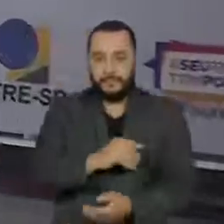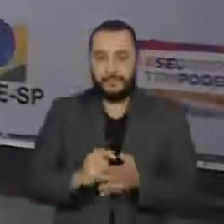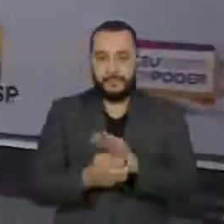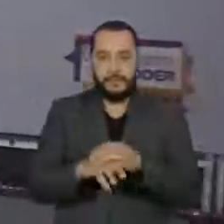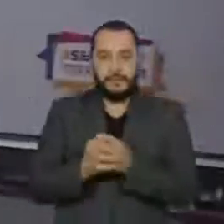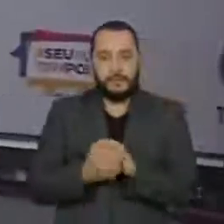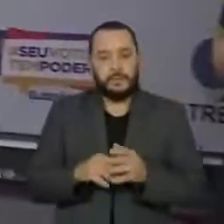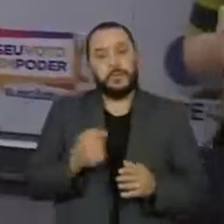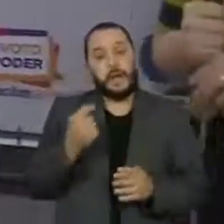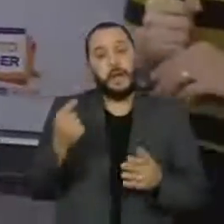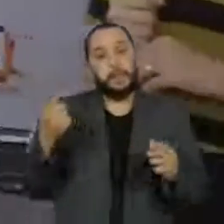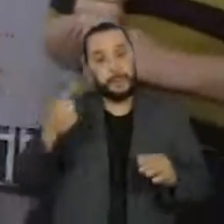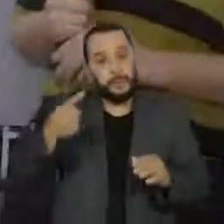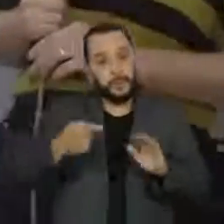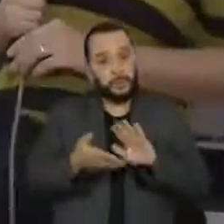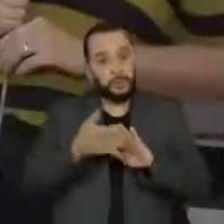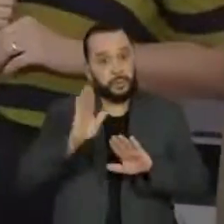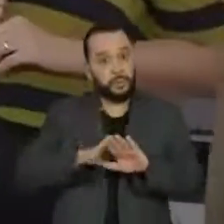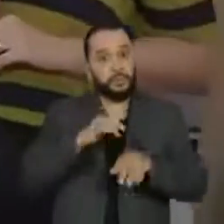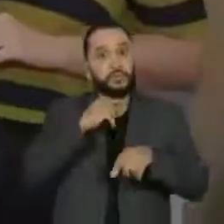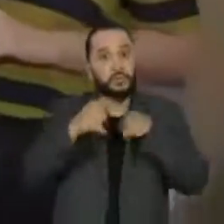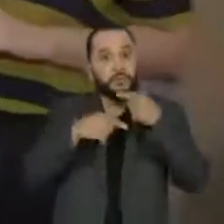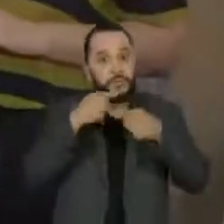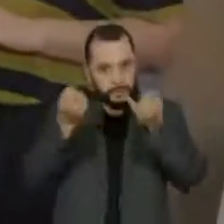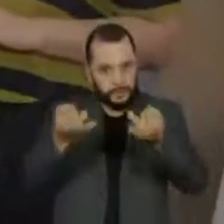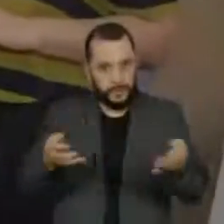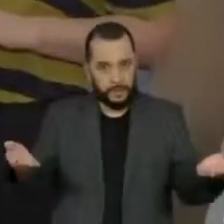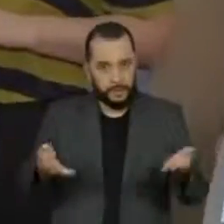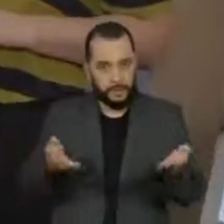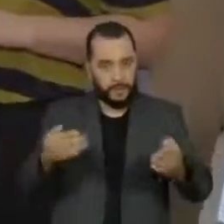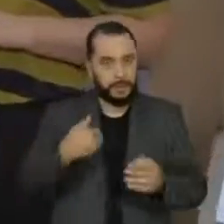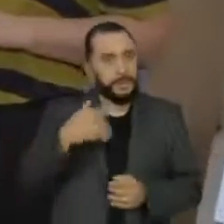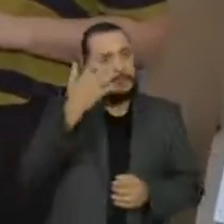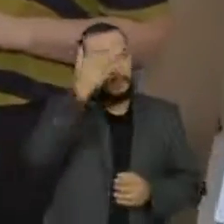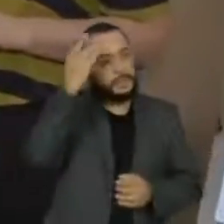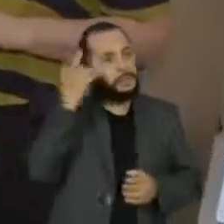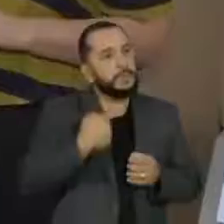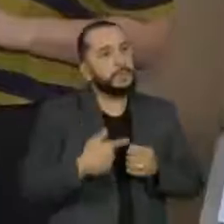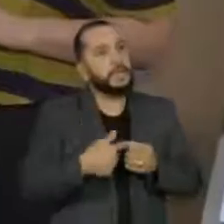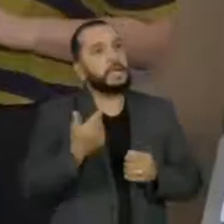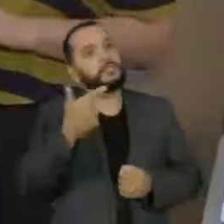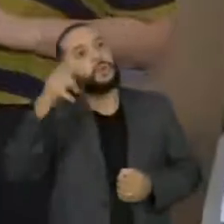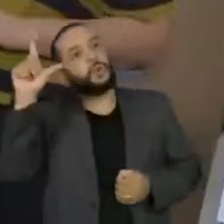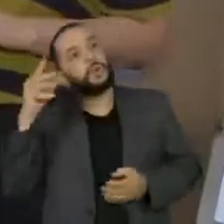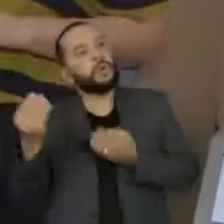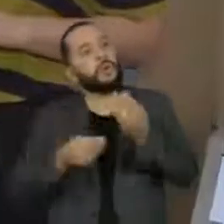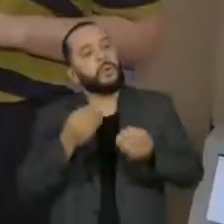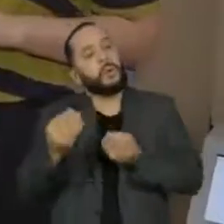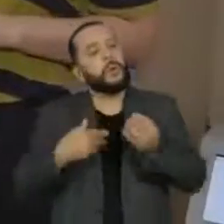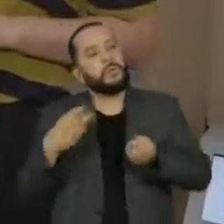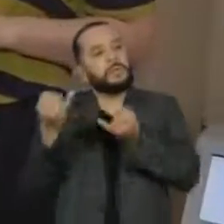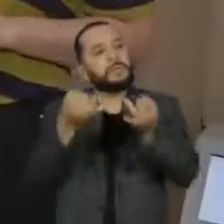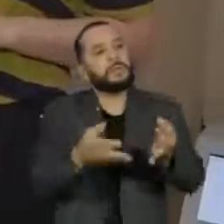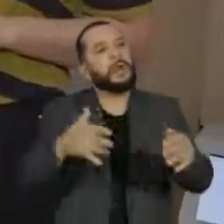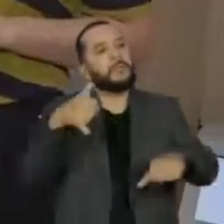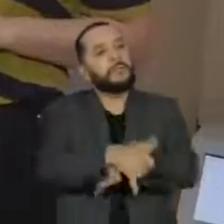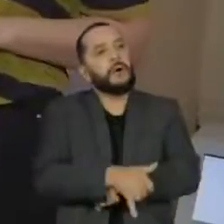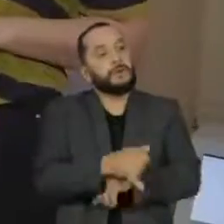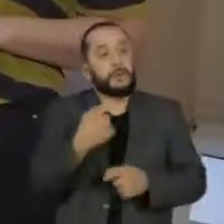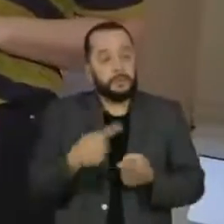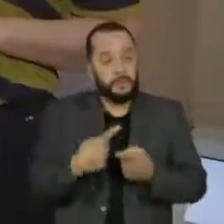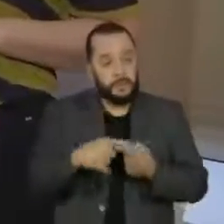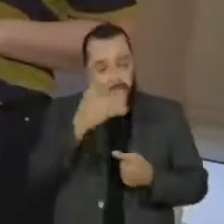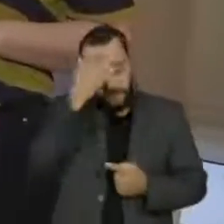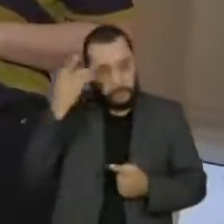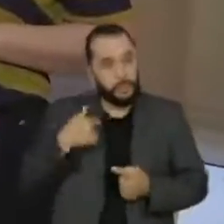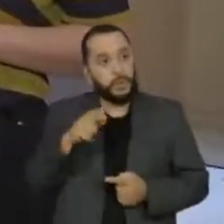turno. Nádia, quem não estiver no seu domicílio eleitoral, como faz a justificativa? Porque muita gente fez